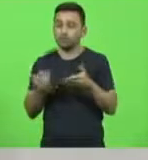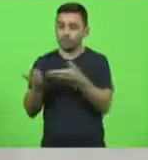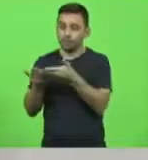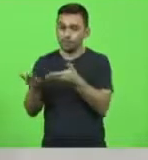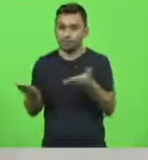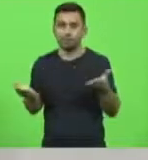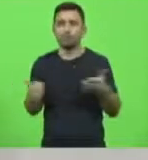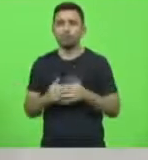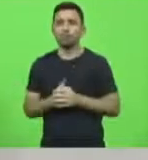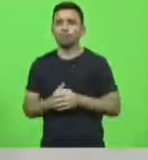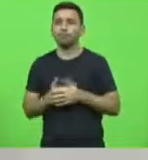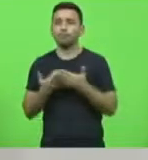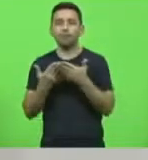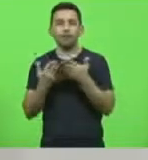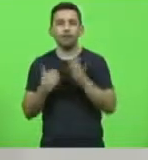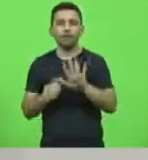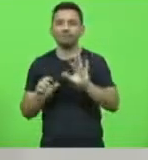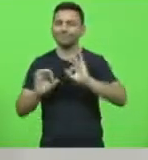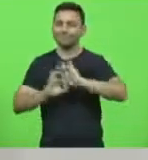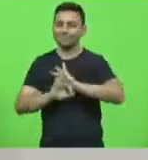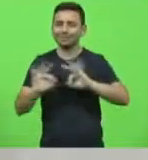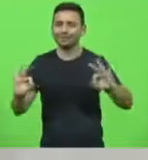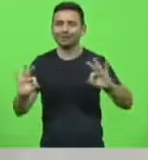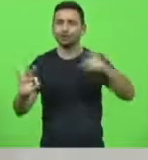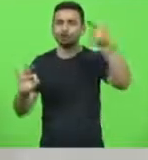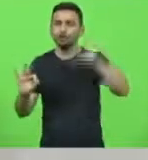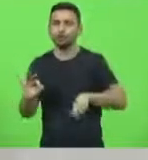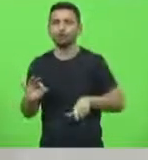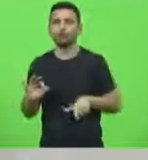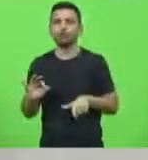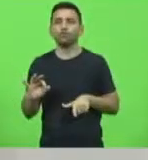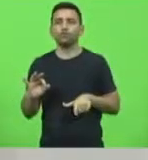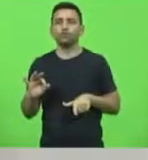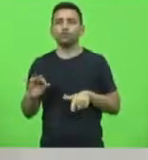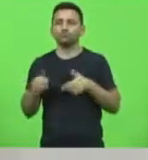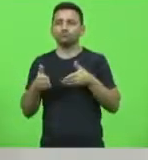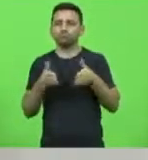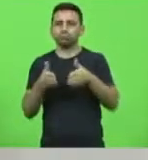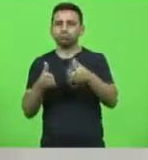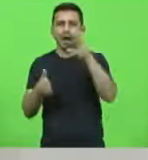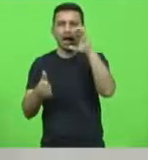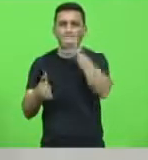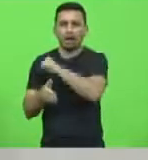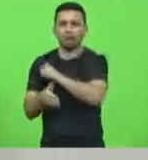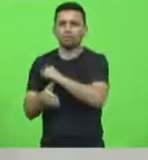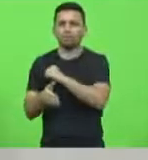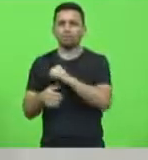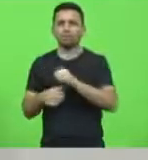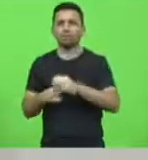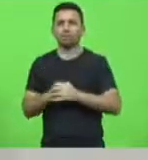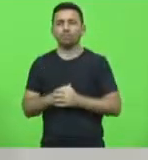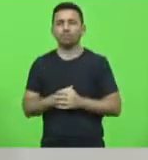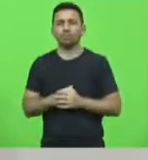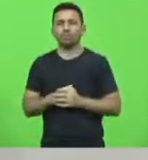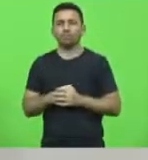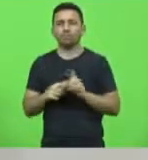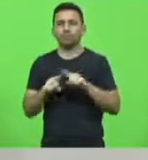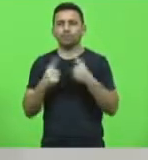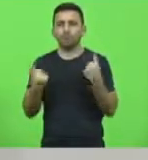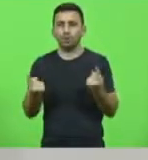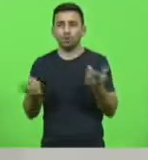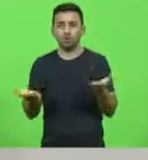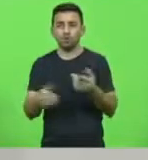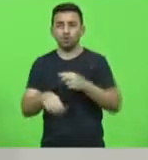Mas não, ao contrário, novamente, o caminho é rápido e furtivo. Hoje, às 10 da manhã, informalmente, fui